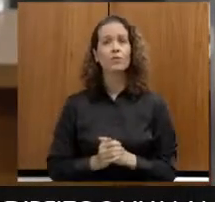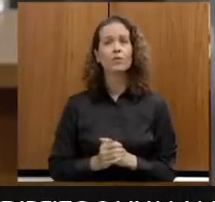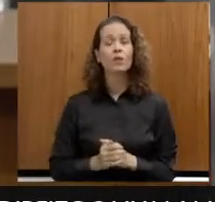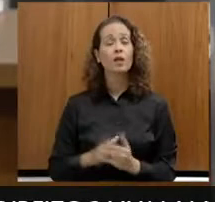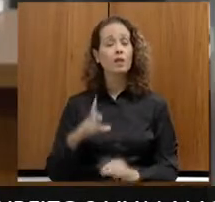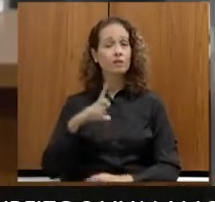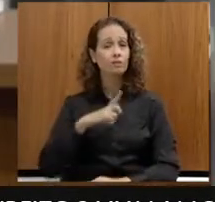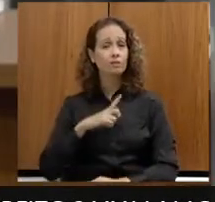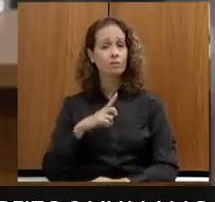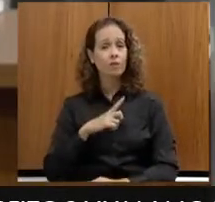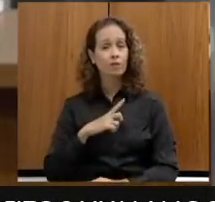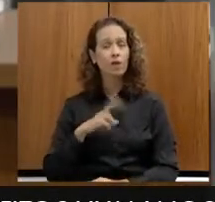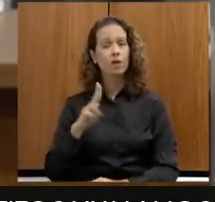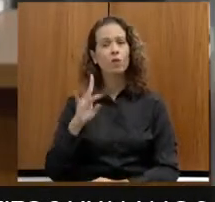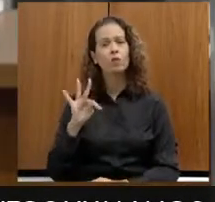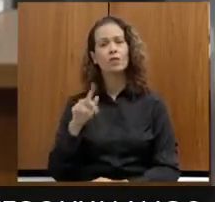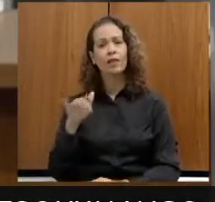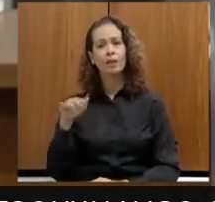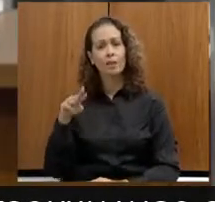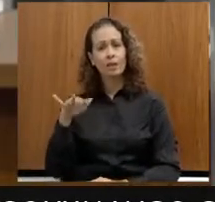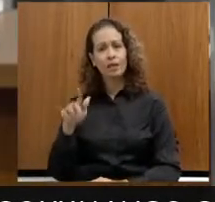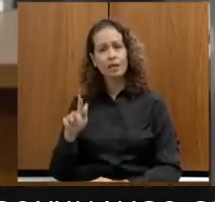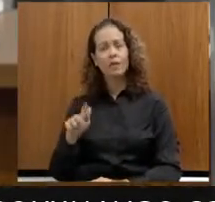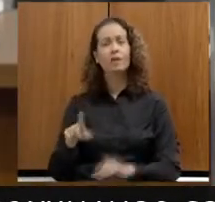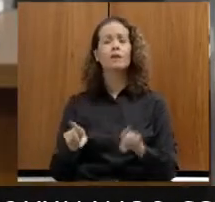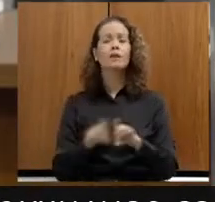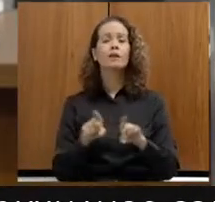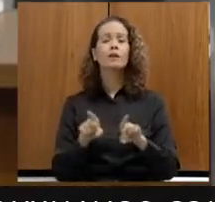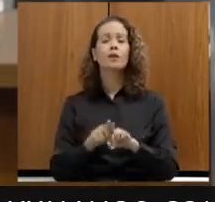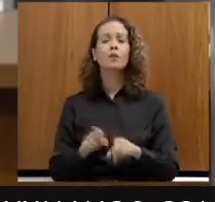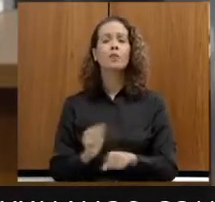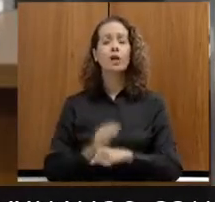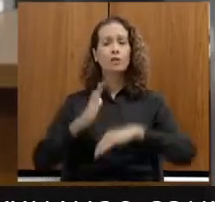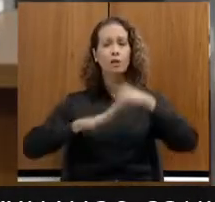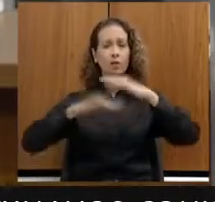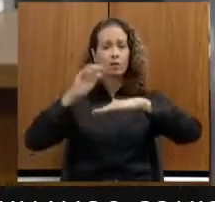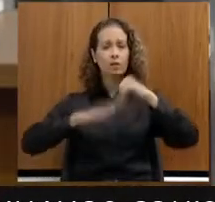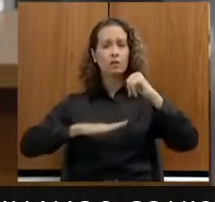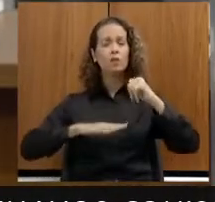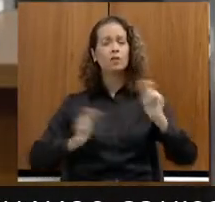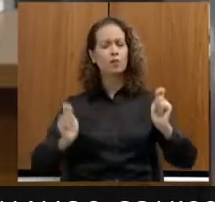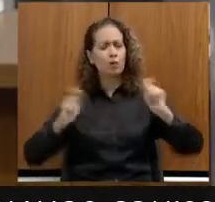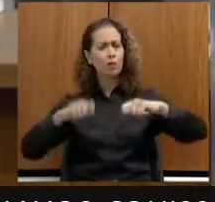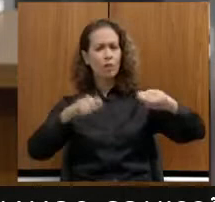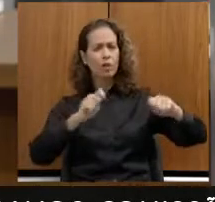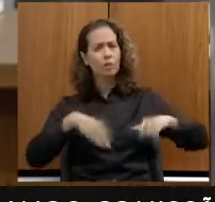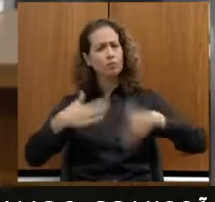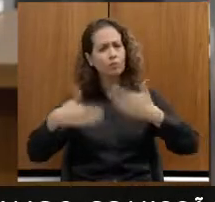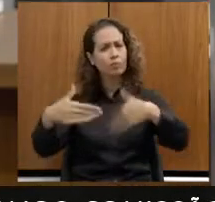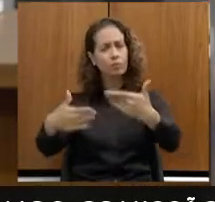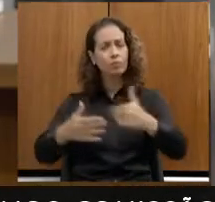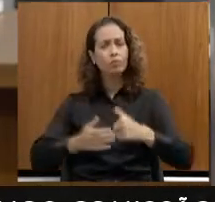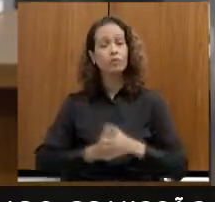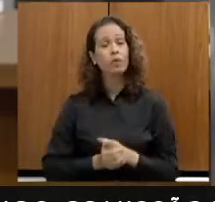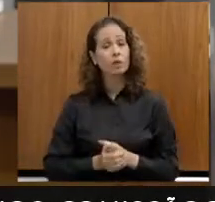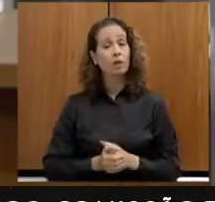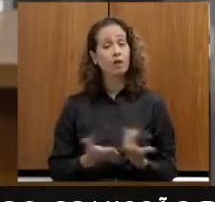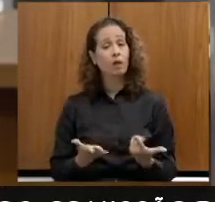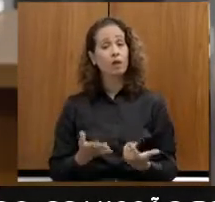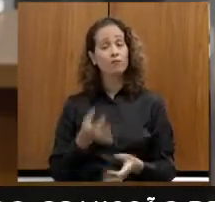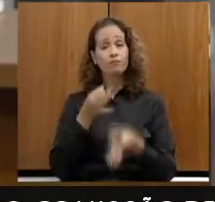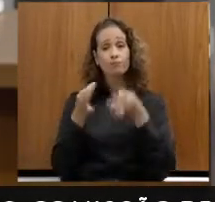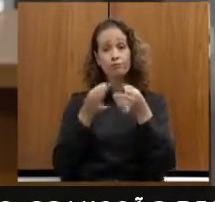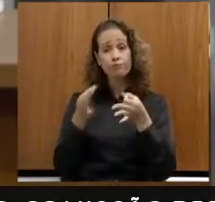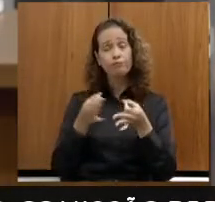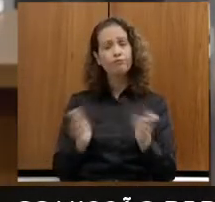também na Ultramig tem essa questão de desenvolvimento de habilidades e competências. Que nós achamos que isso é necessário para a pessoa